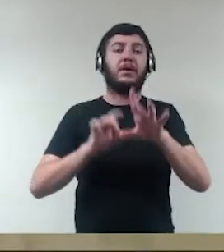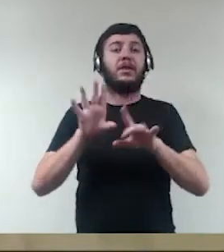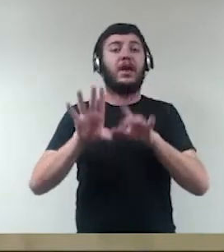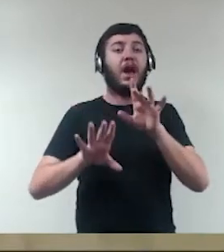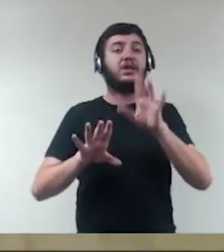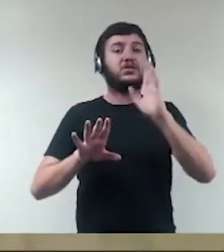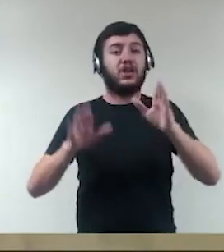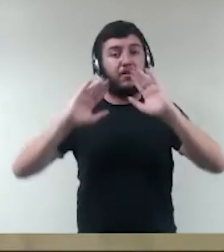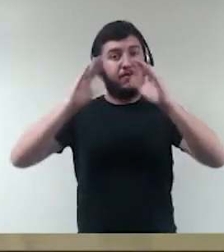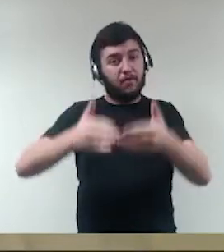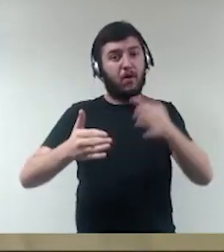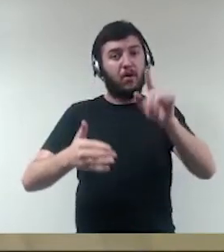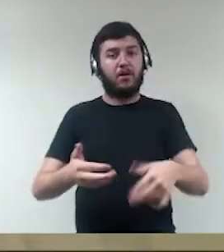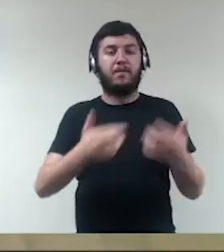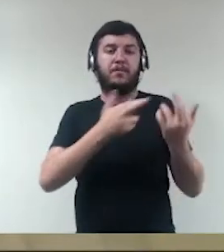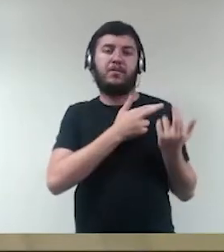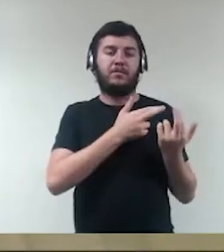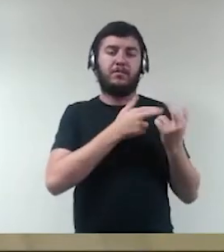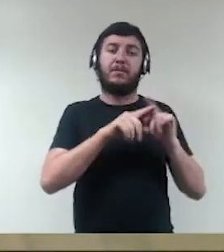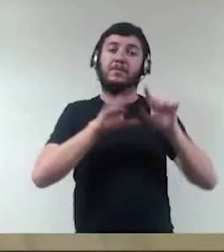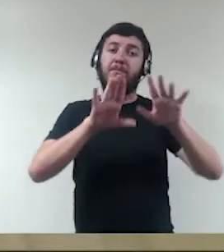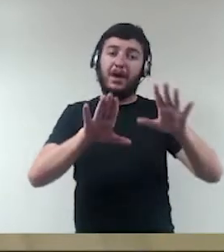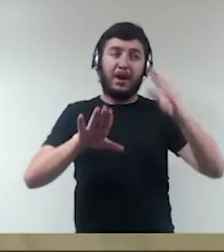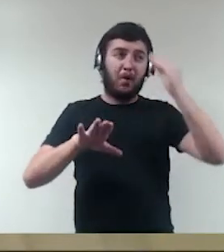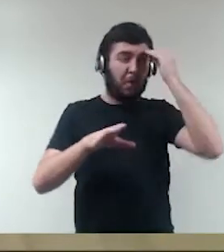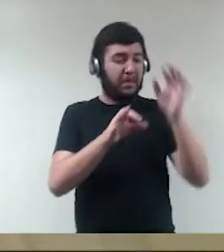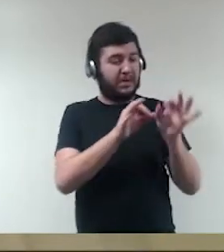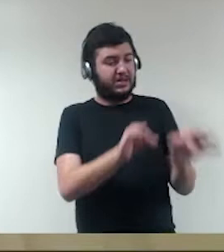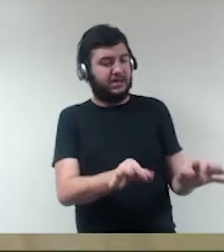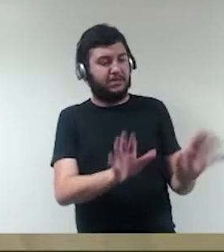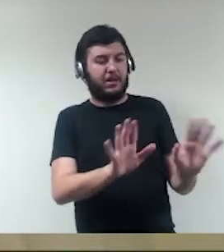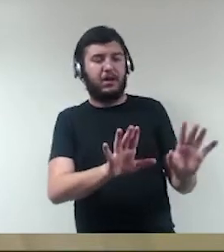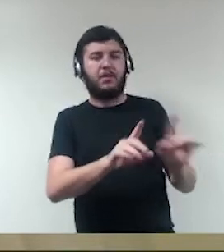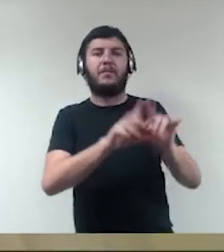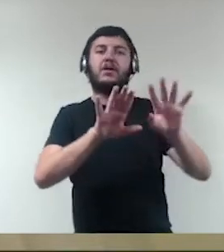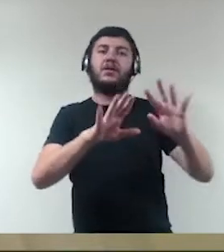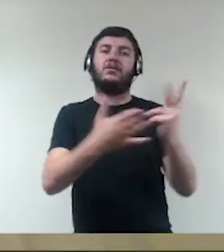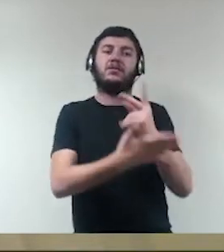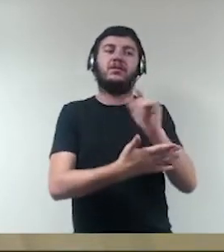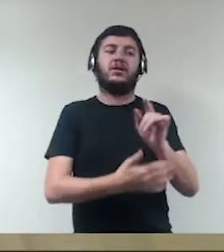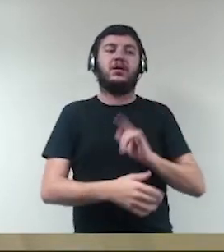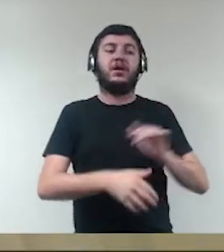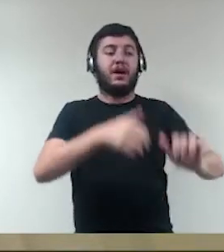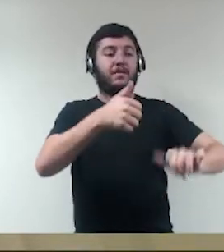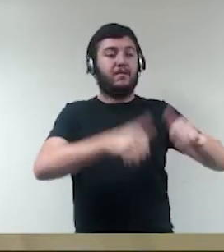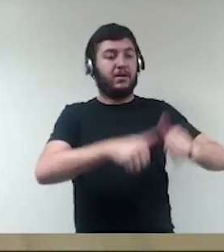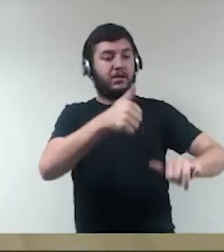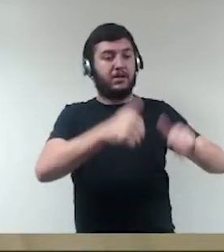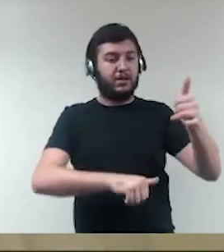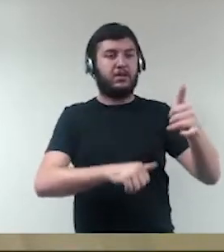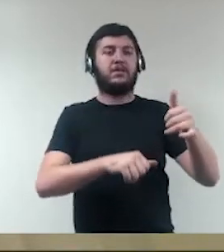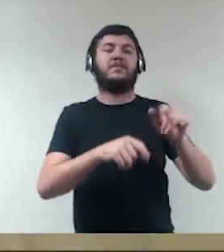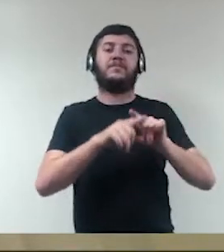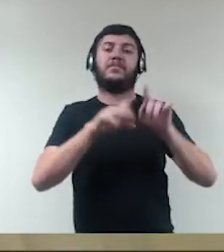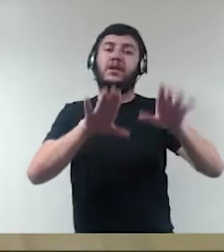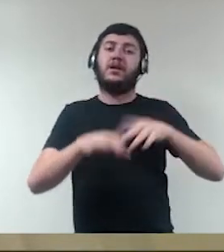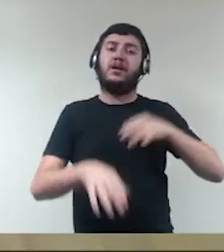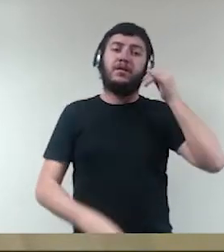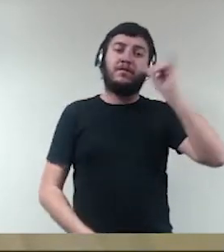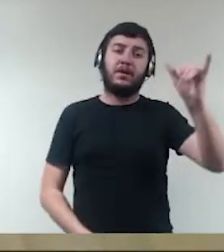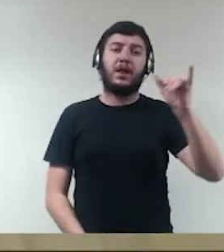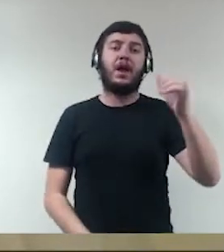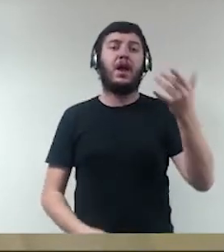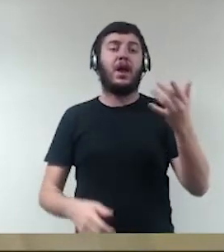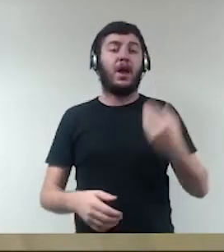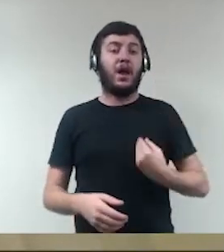responsabilidade para além da simples culpa, né, com avaliação contextual e individualizada. Então, é evitar a presença de temor